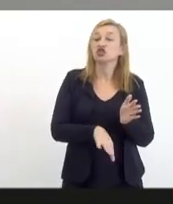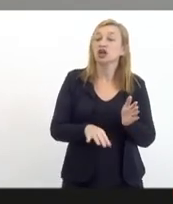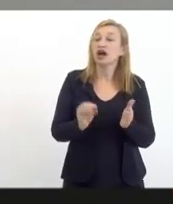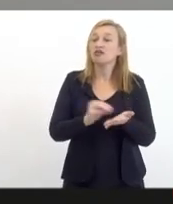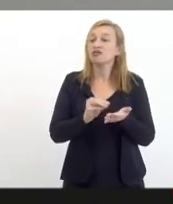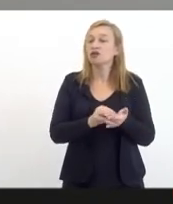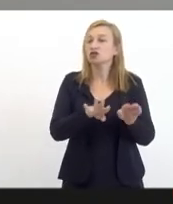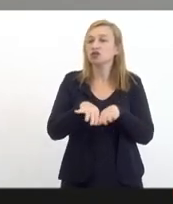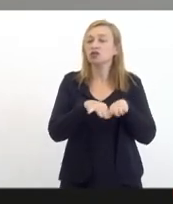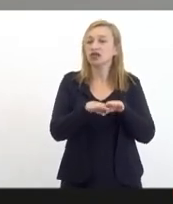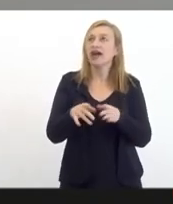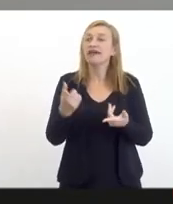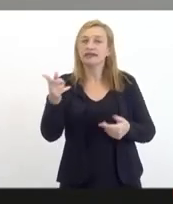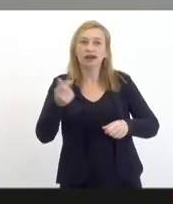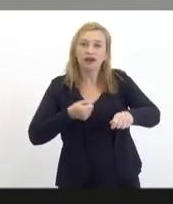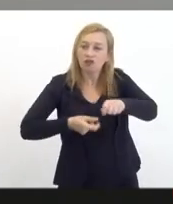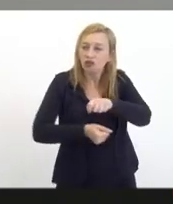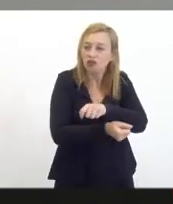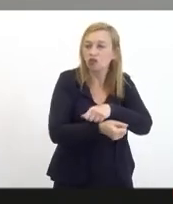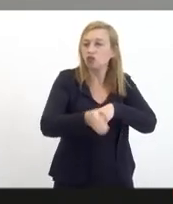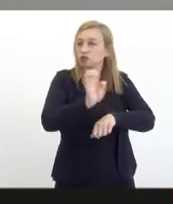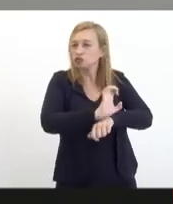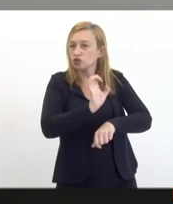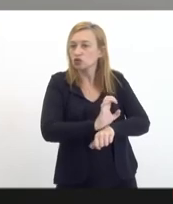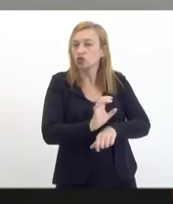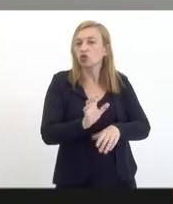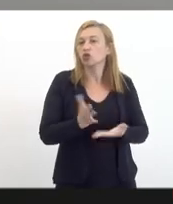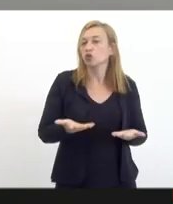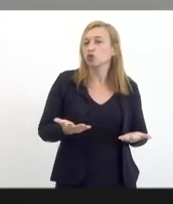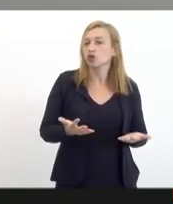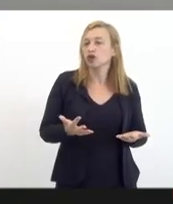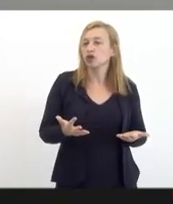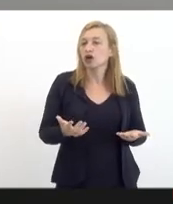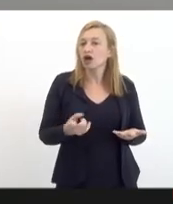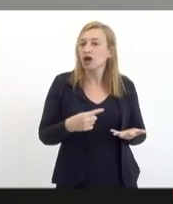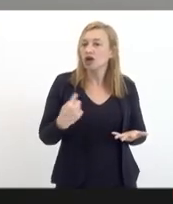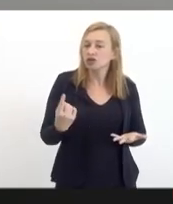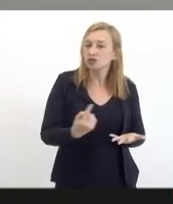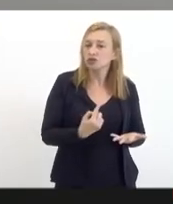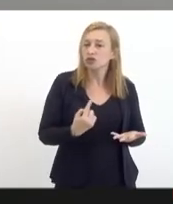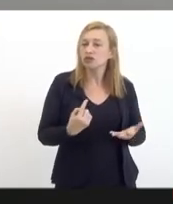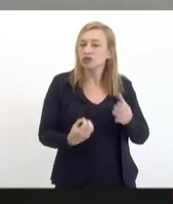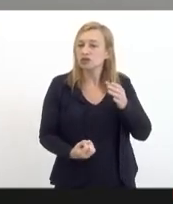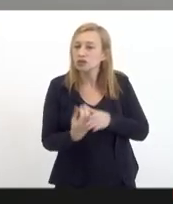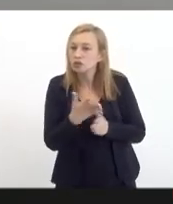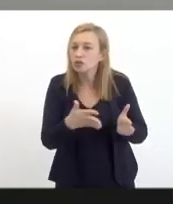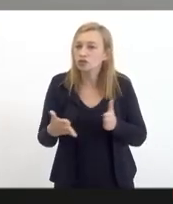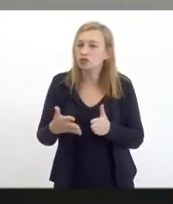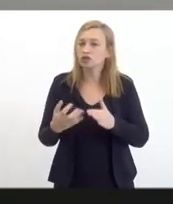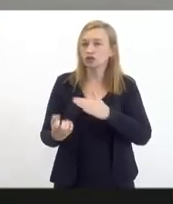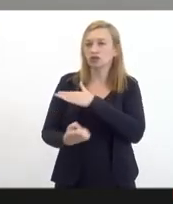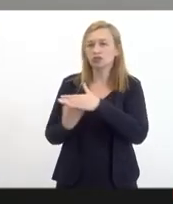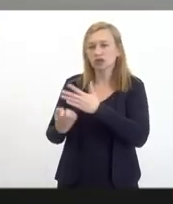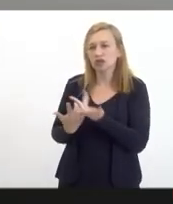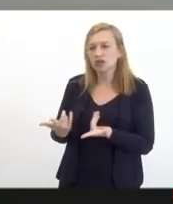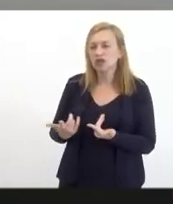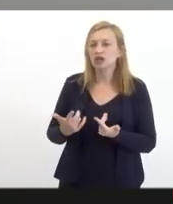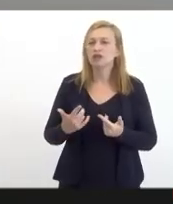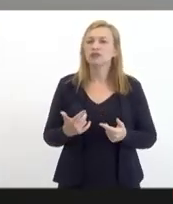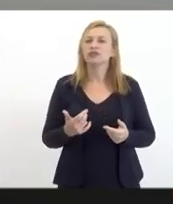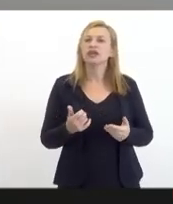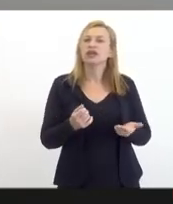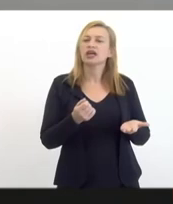do fundo soberano essa agenda do fomento aos nossos atores produtivos é a agenda da redução das cargas